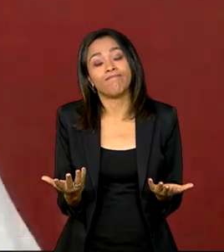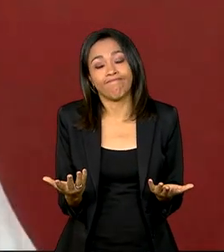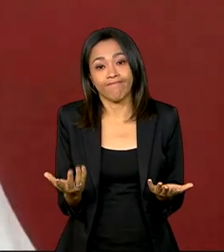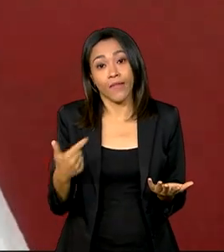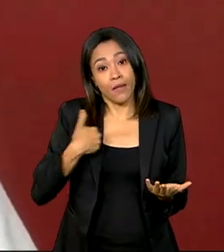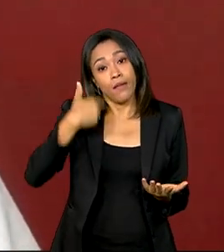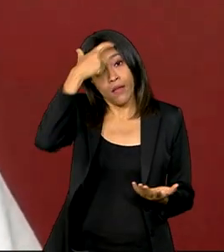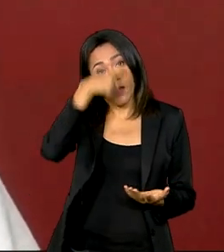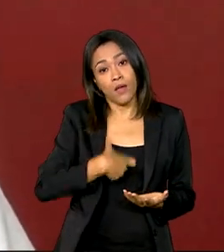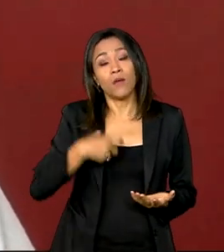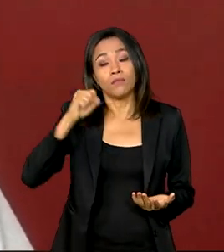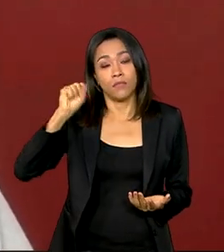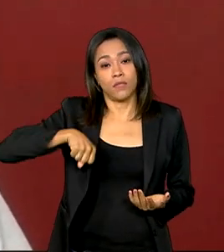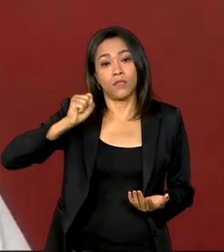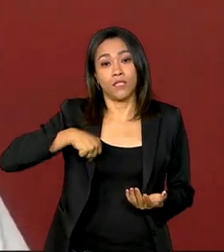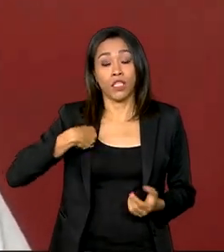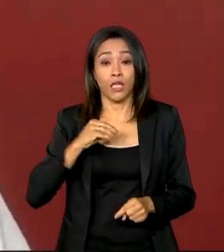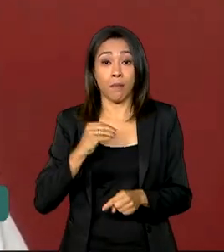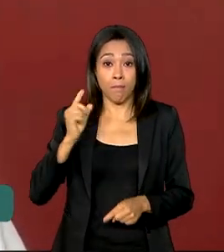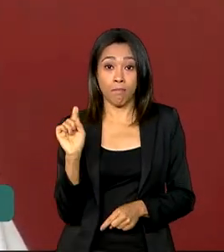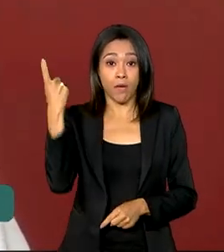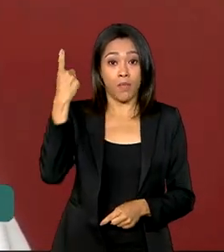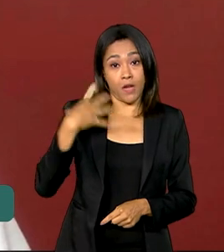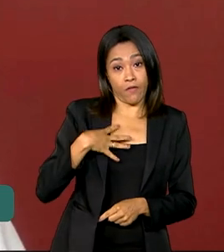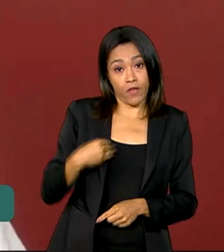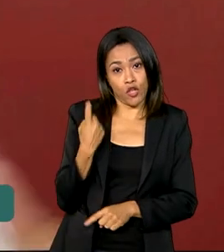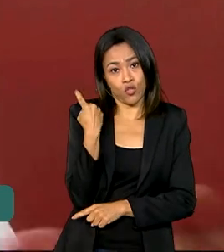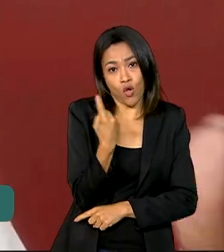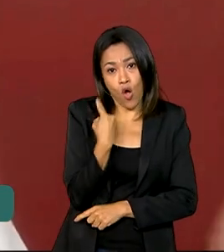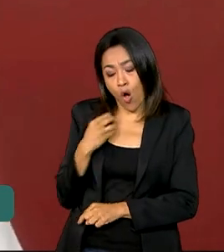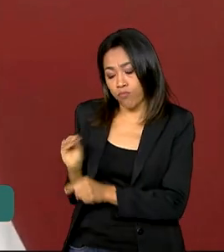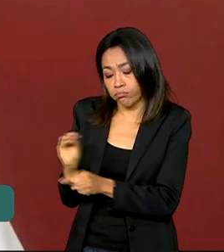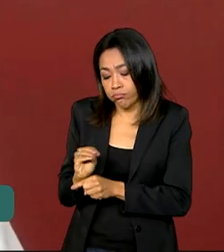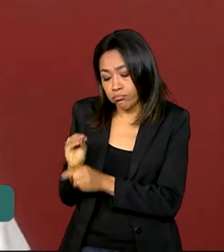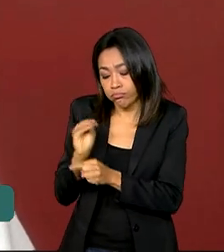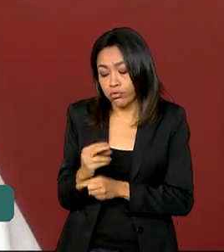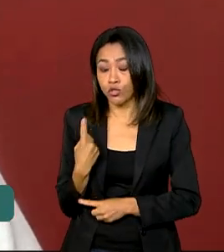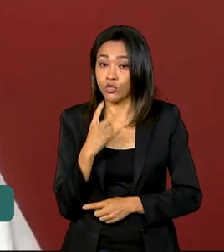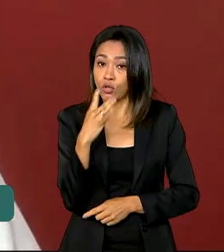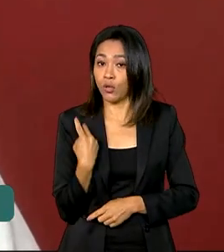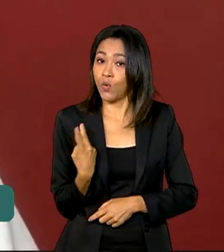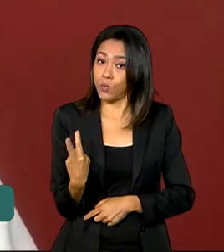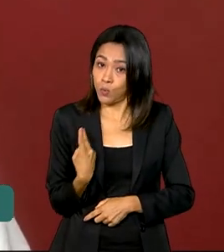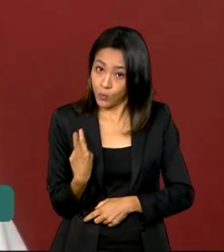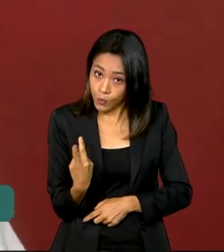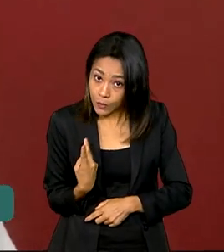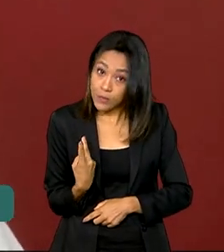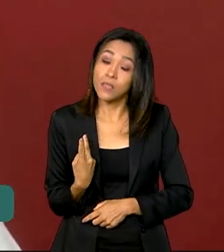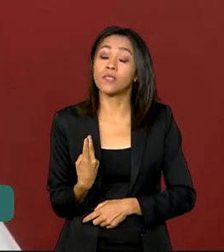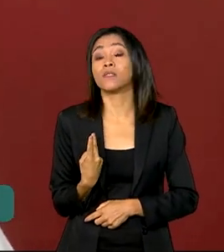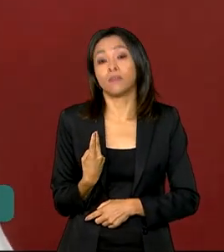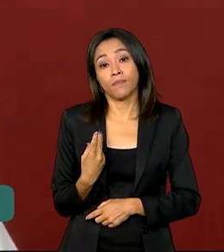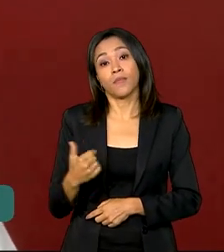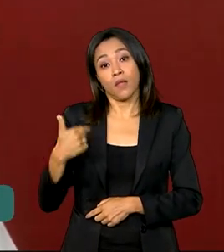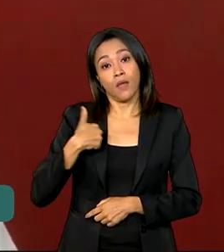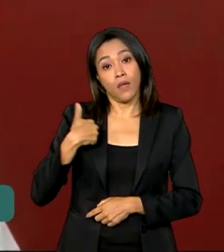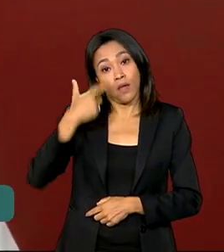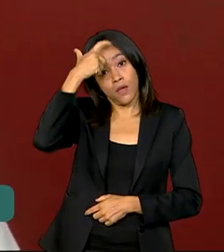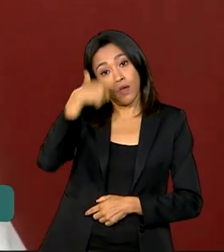eu sim criei minha primeira filha sozinha, éramos só nós duas. Então, assim, fui a